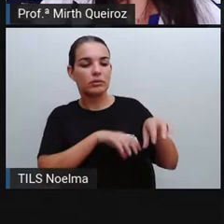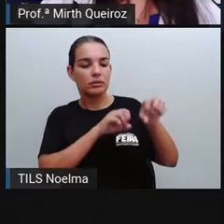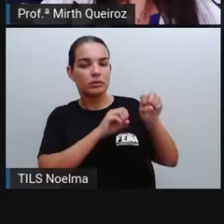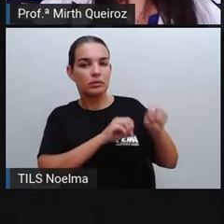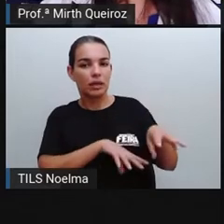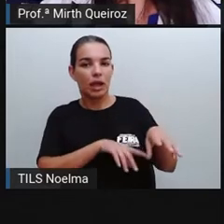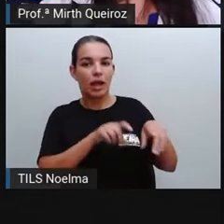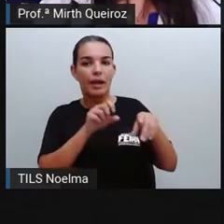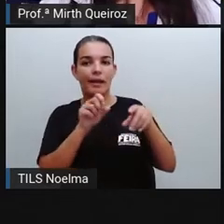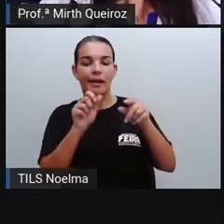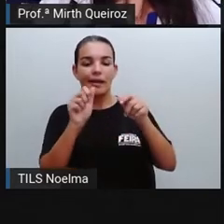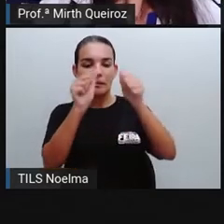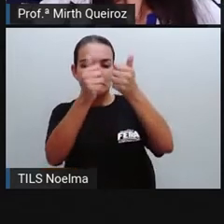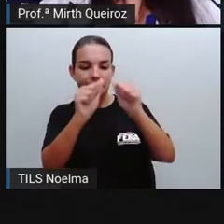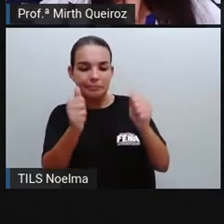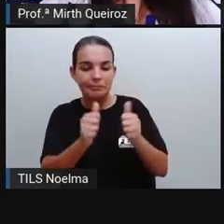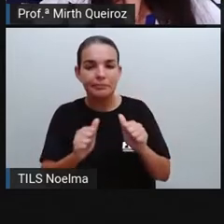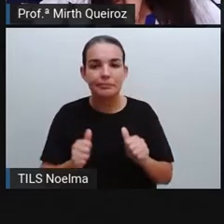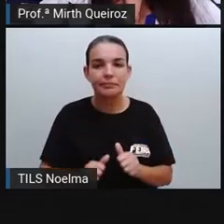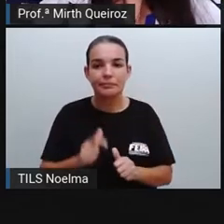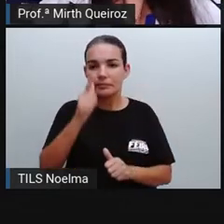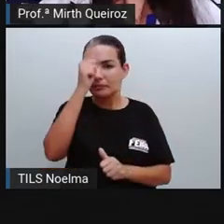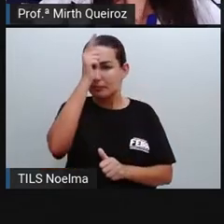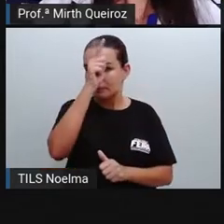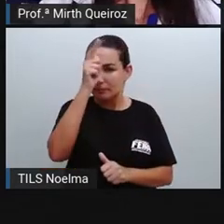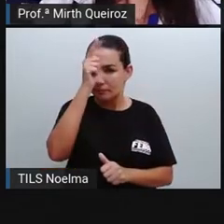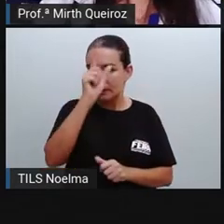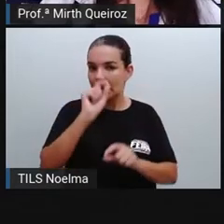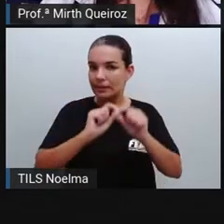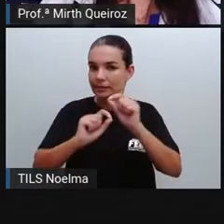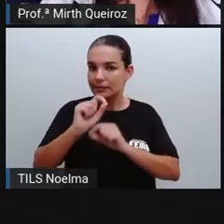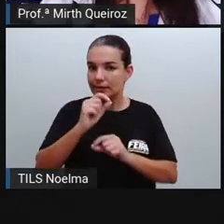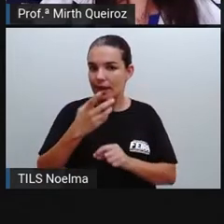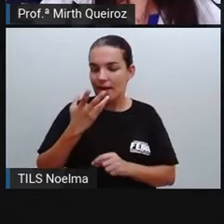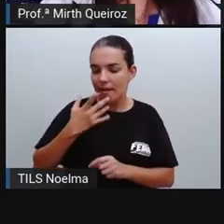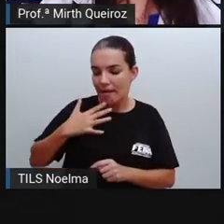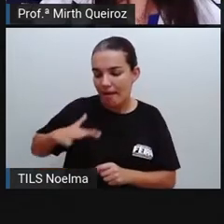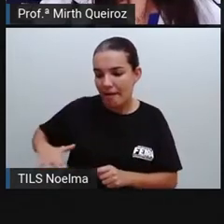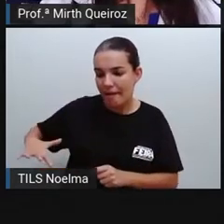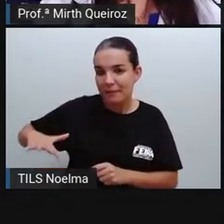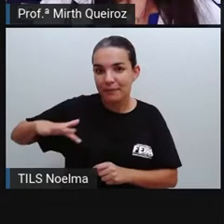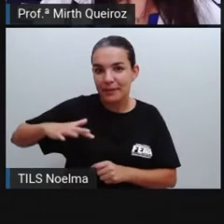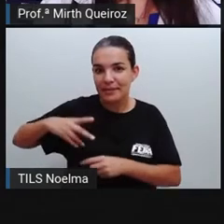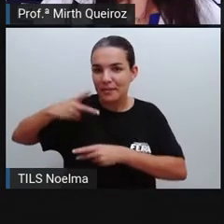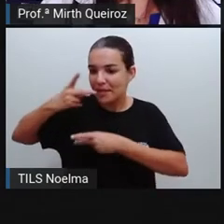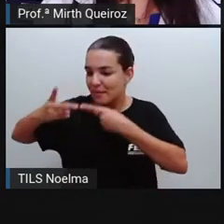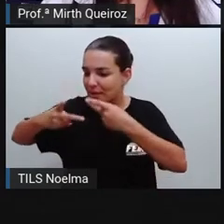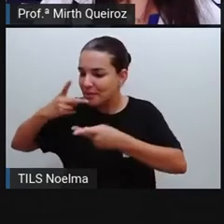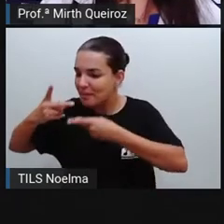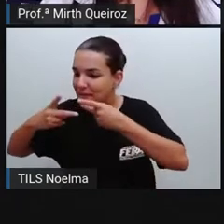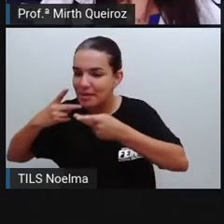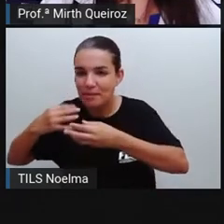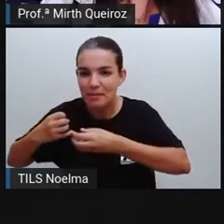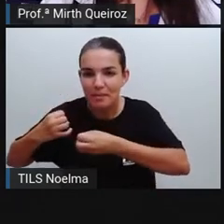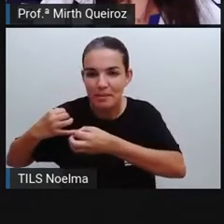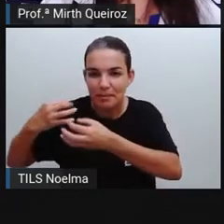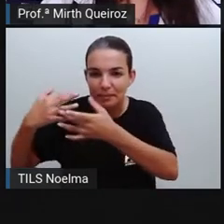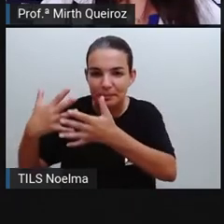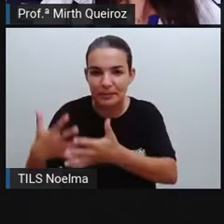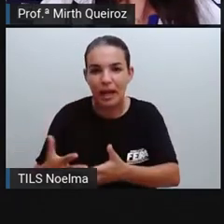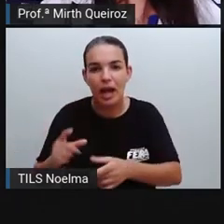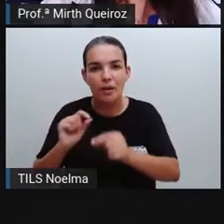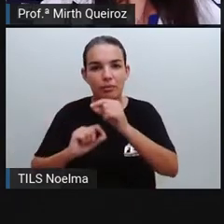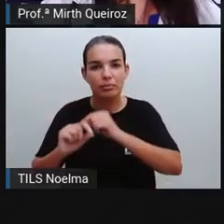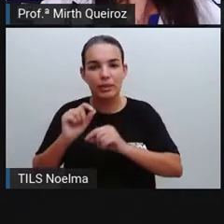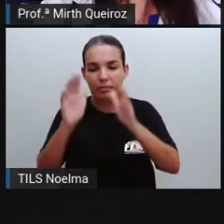doutrinar, essas lendas, elas são utilizadas desde a infância, onde se utilizavam elementos da natureza